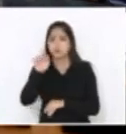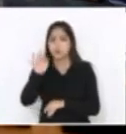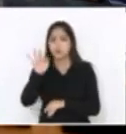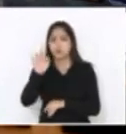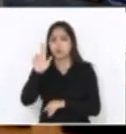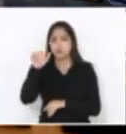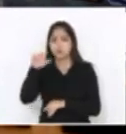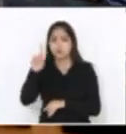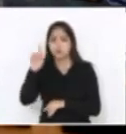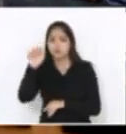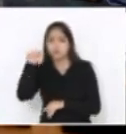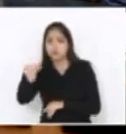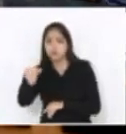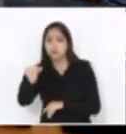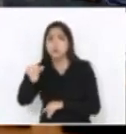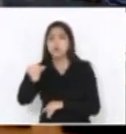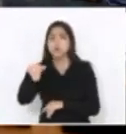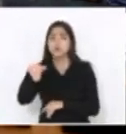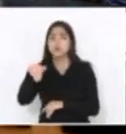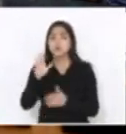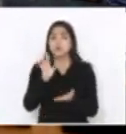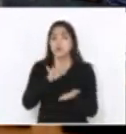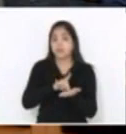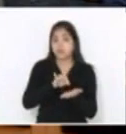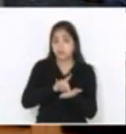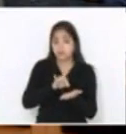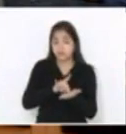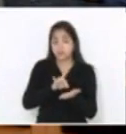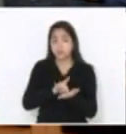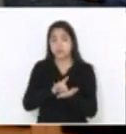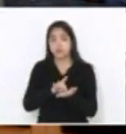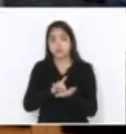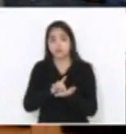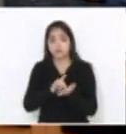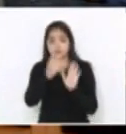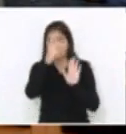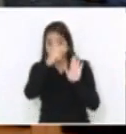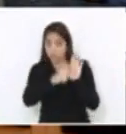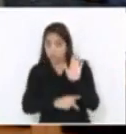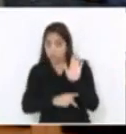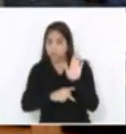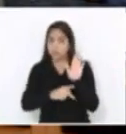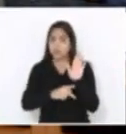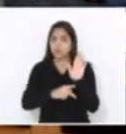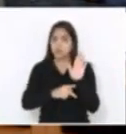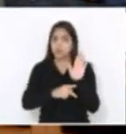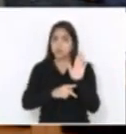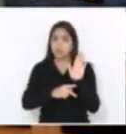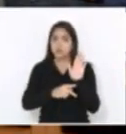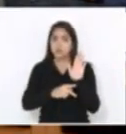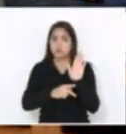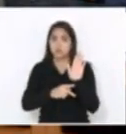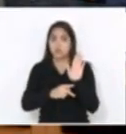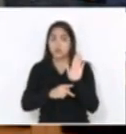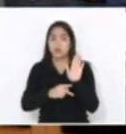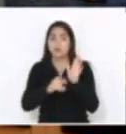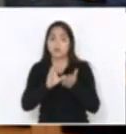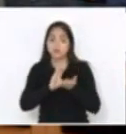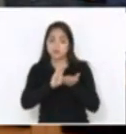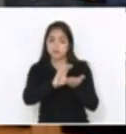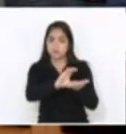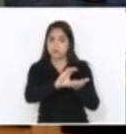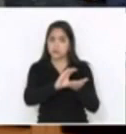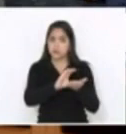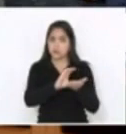na verdade o projeto não é o projeto Fundam, porque ela pode ser destinada ao Fundam e para